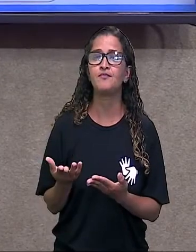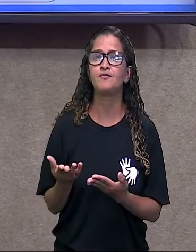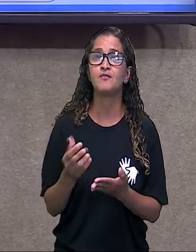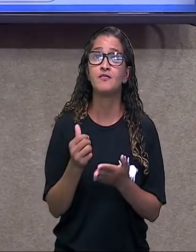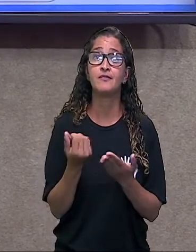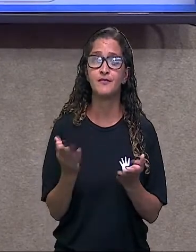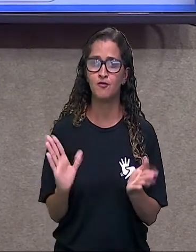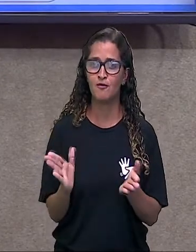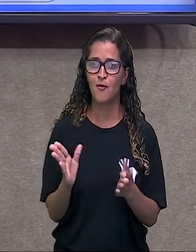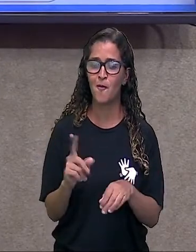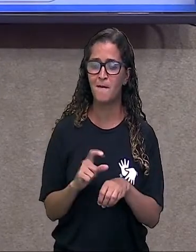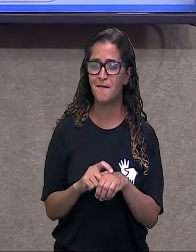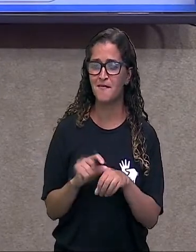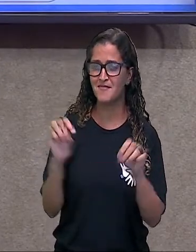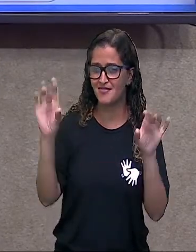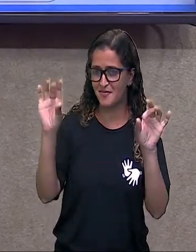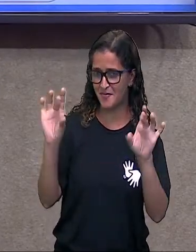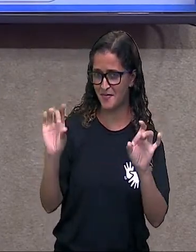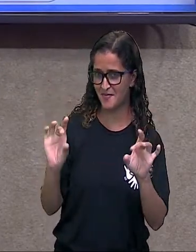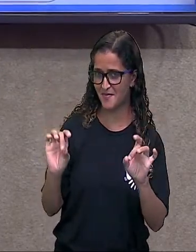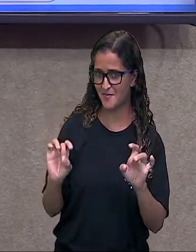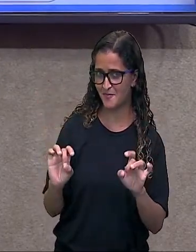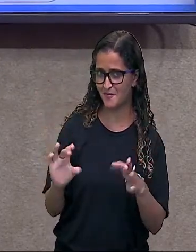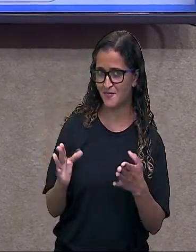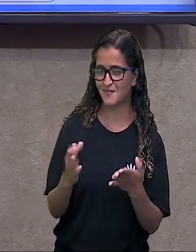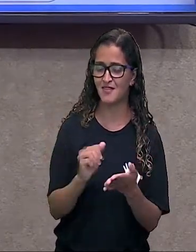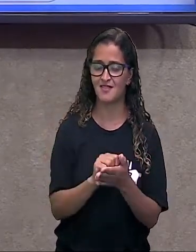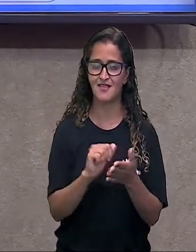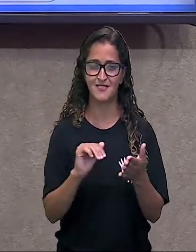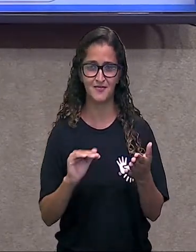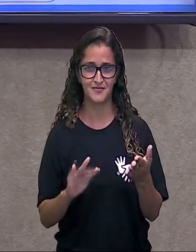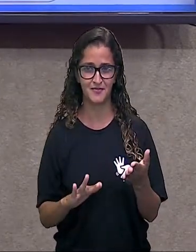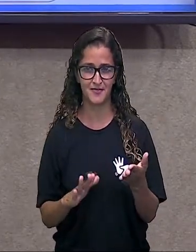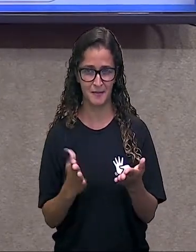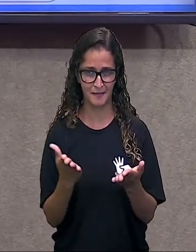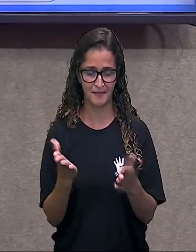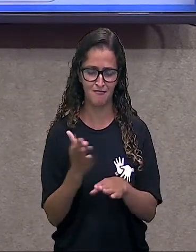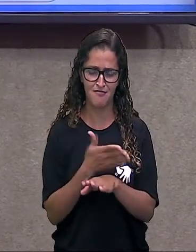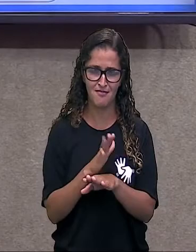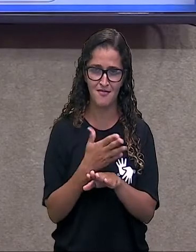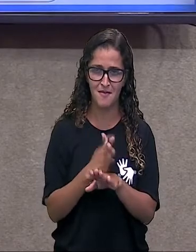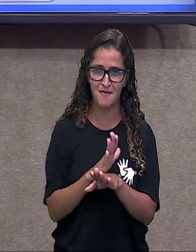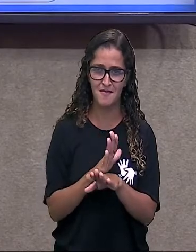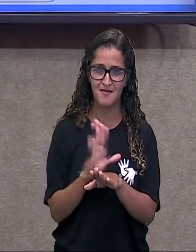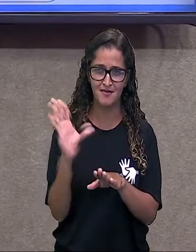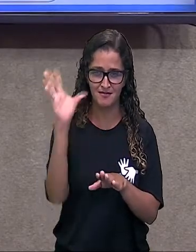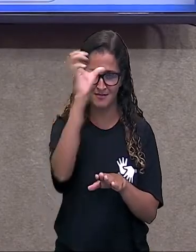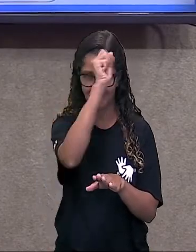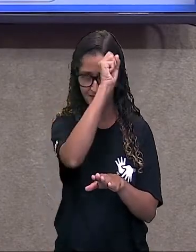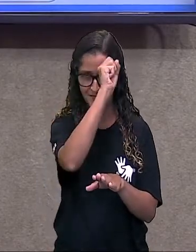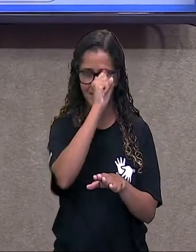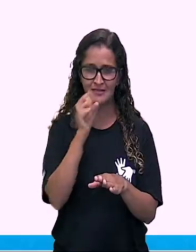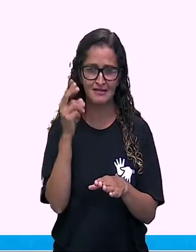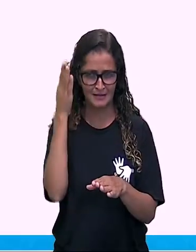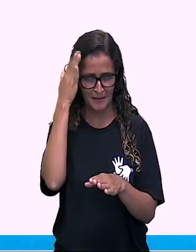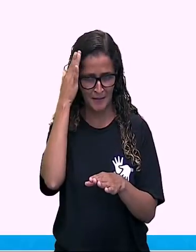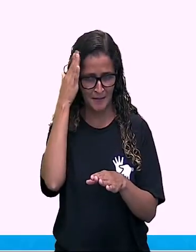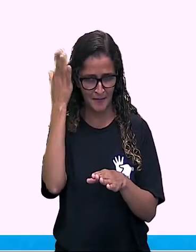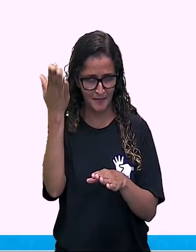Agora, nós vamos fazer uma atividade aí pra estar aperfeiçoando isso na nossa memória.